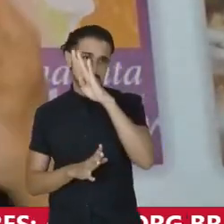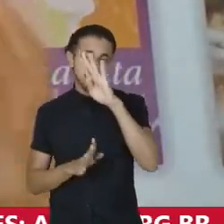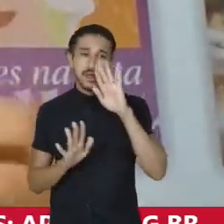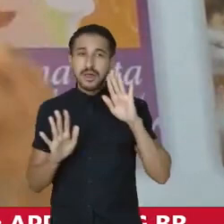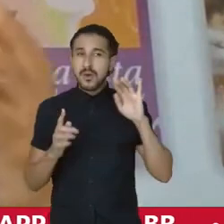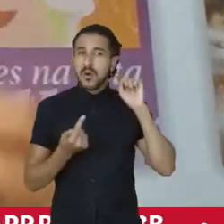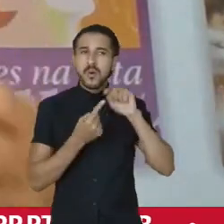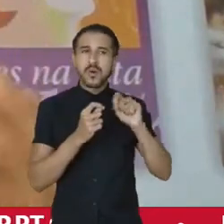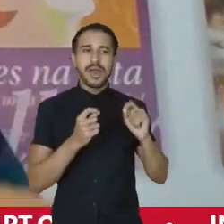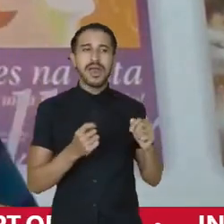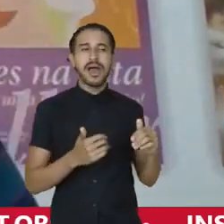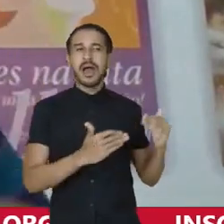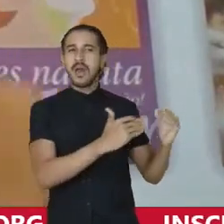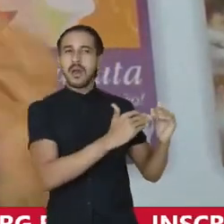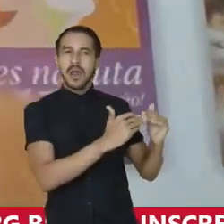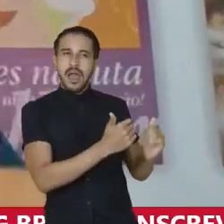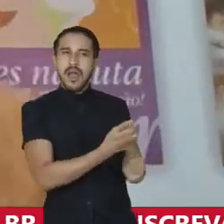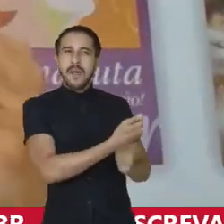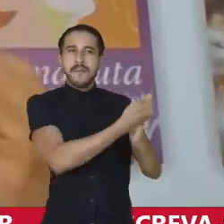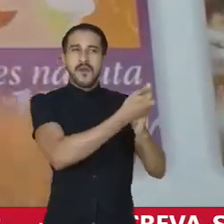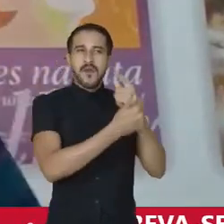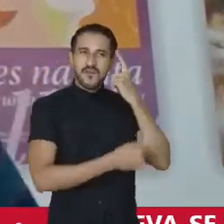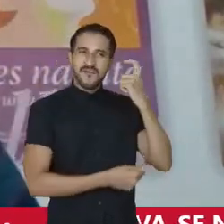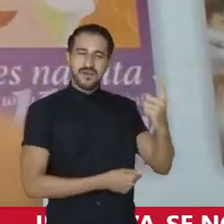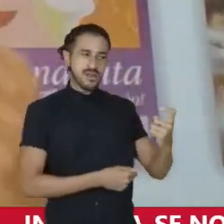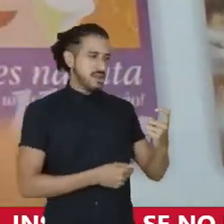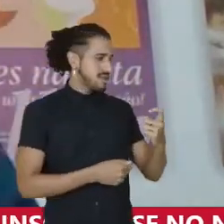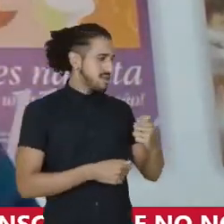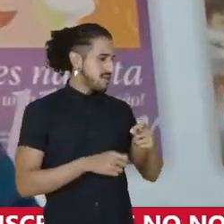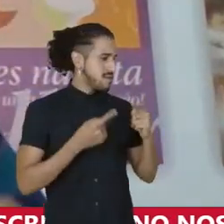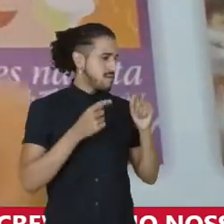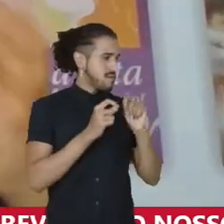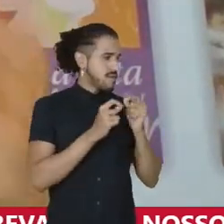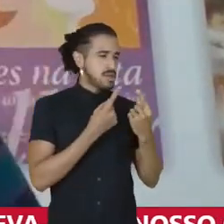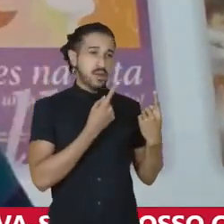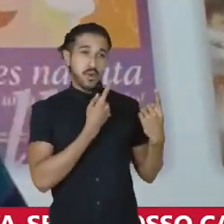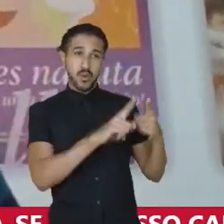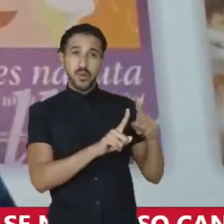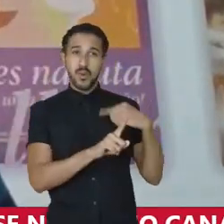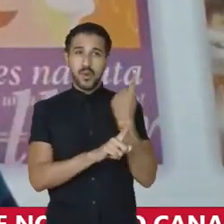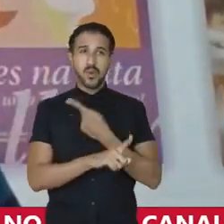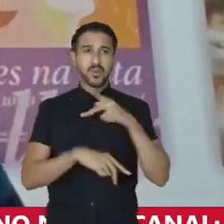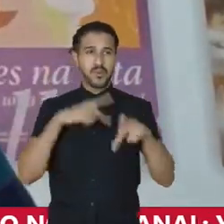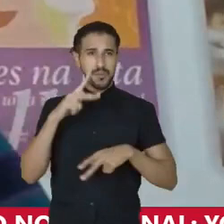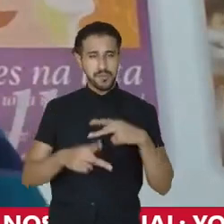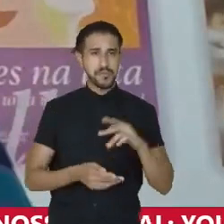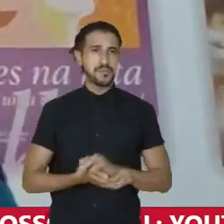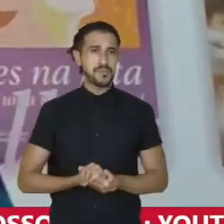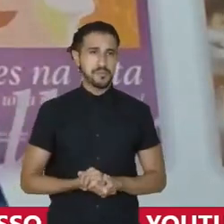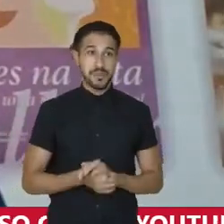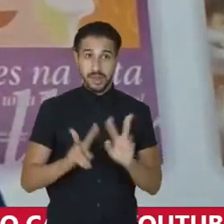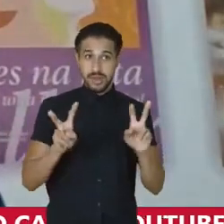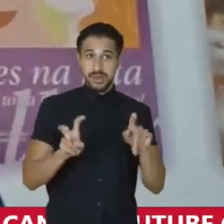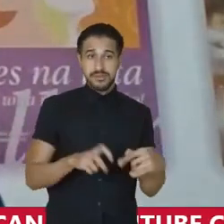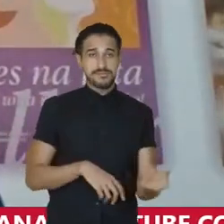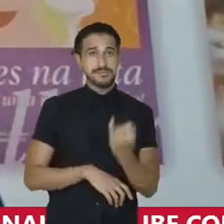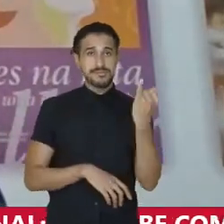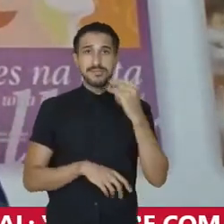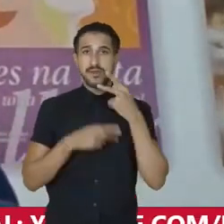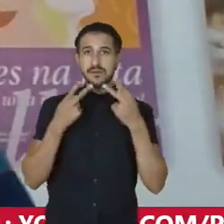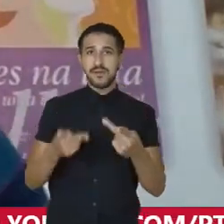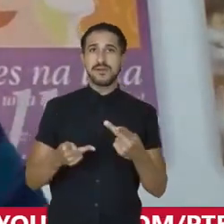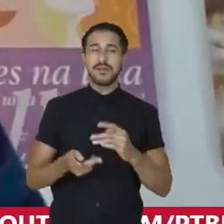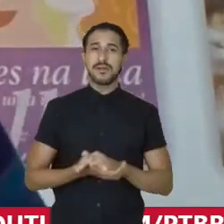direção de legitimar a violência praticada contra o nosso povo. Isso é muito importante ser